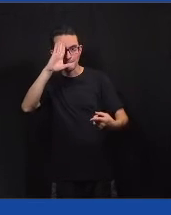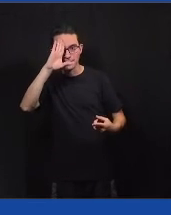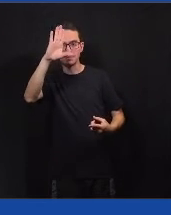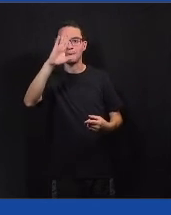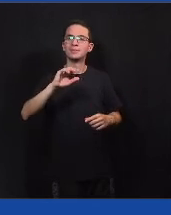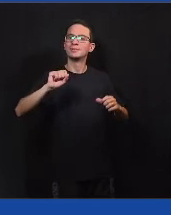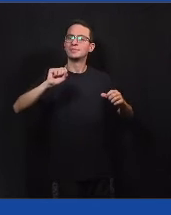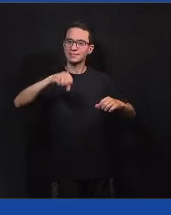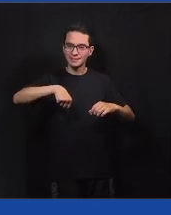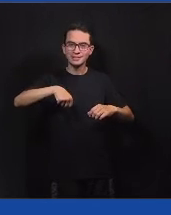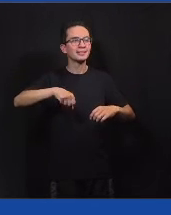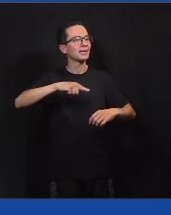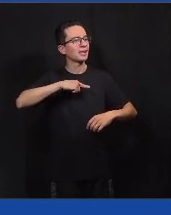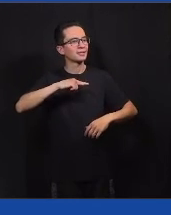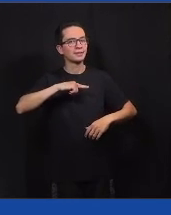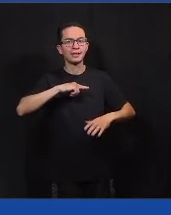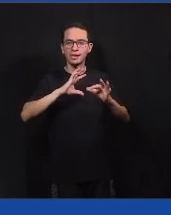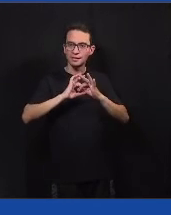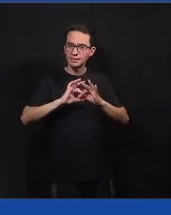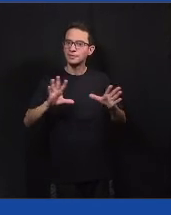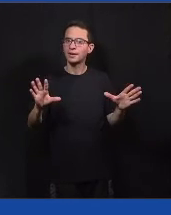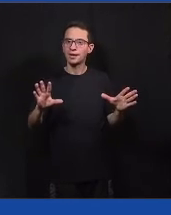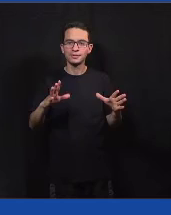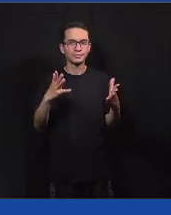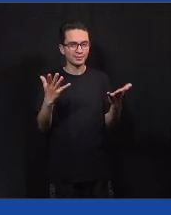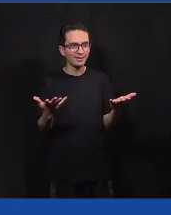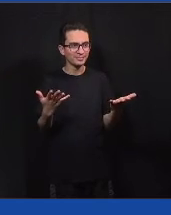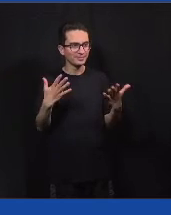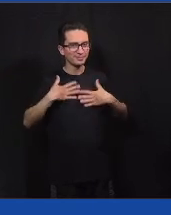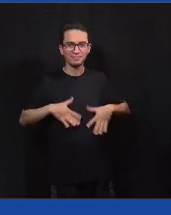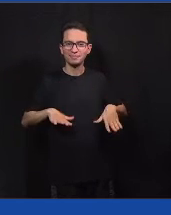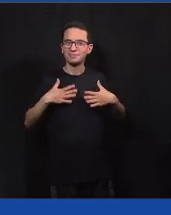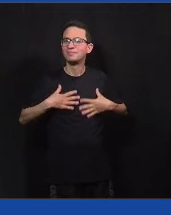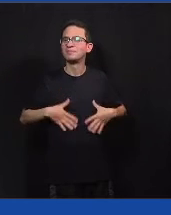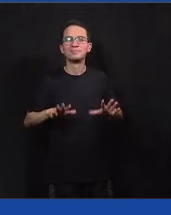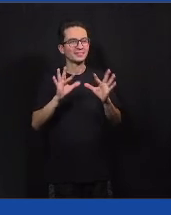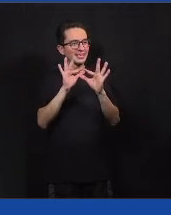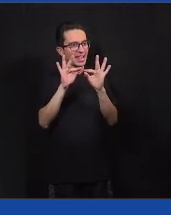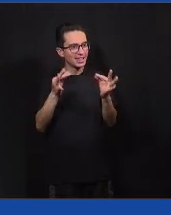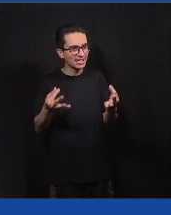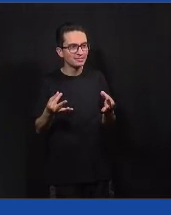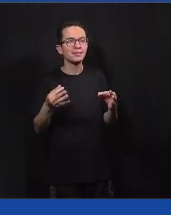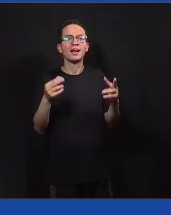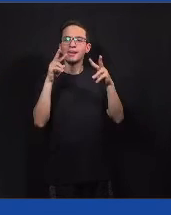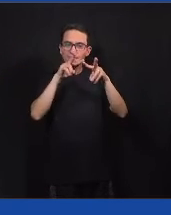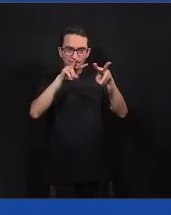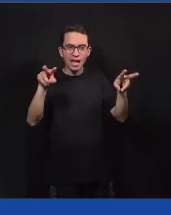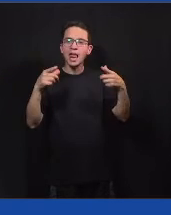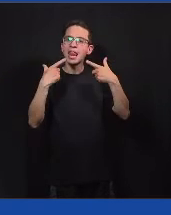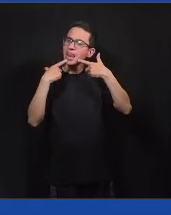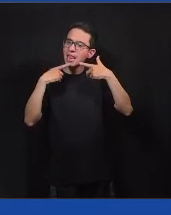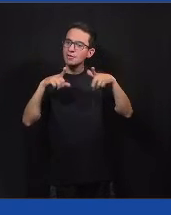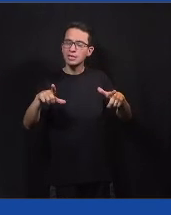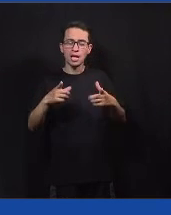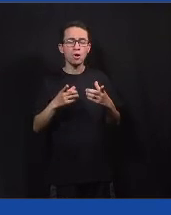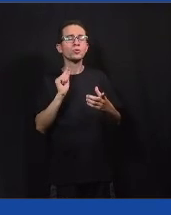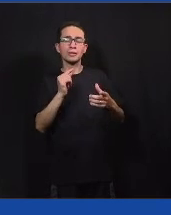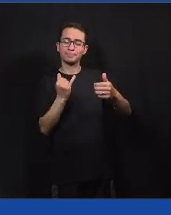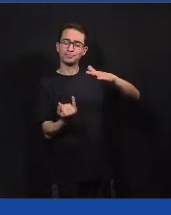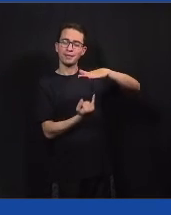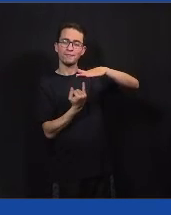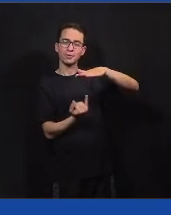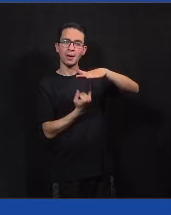disponibilizar esse conteúdo de uma forma tranquila, simples, né, com uma linguagem um pouco mais informal, pouco mais